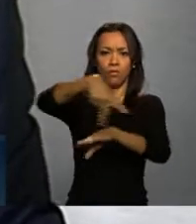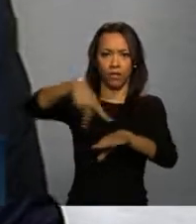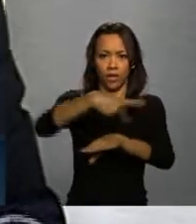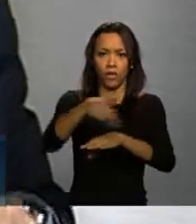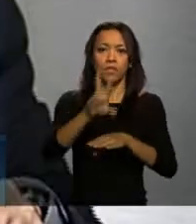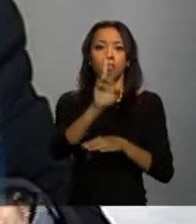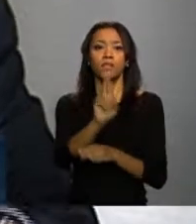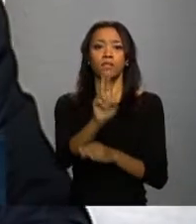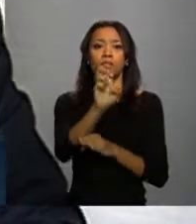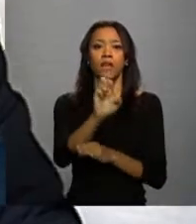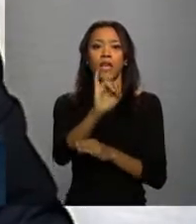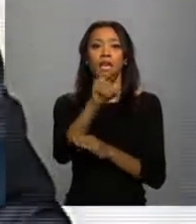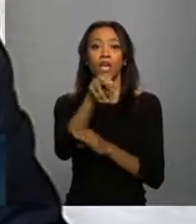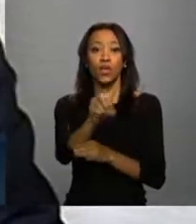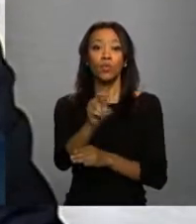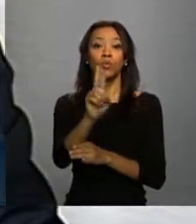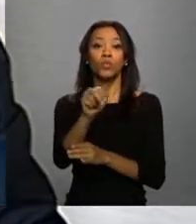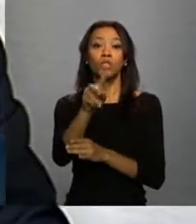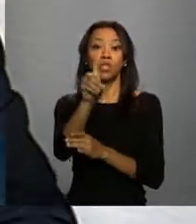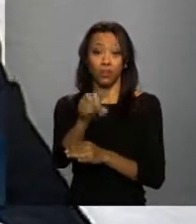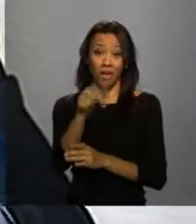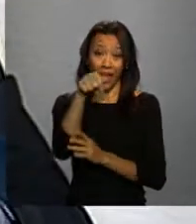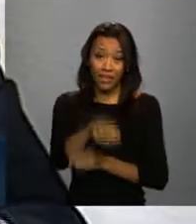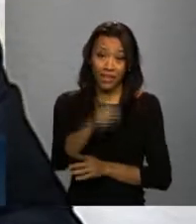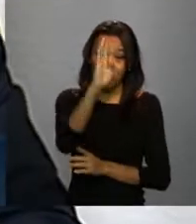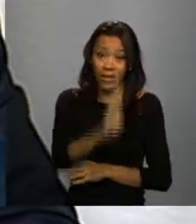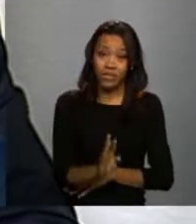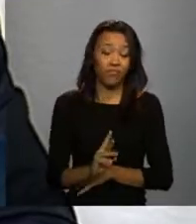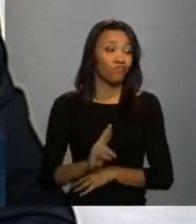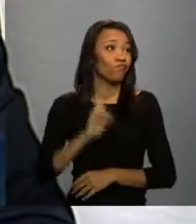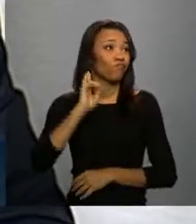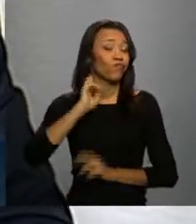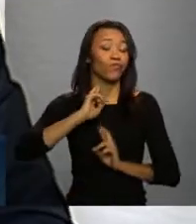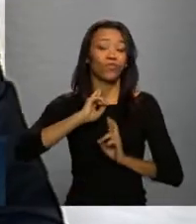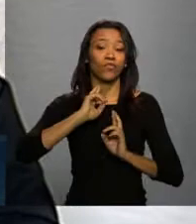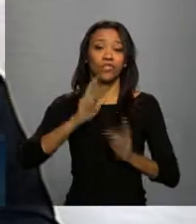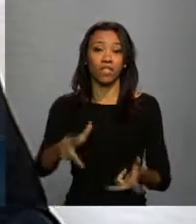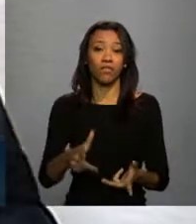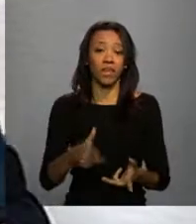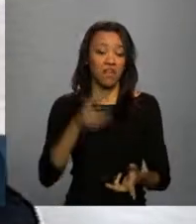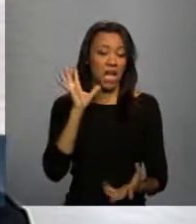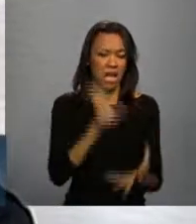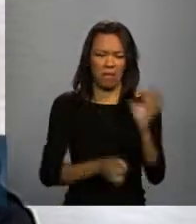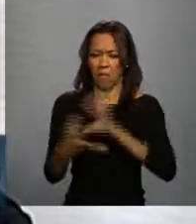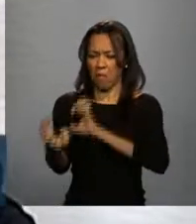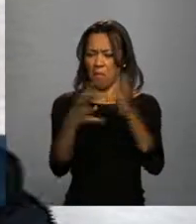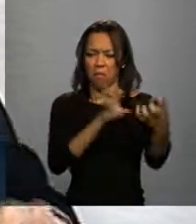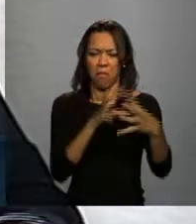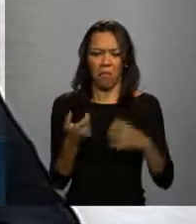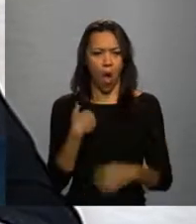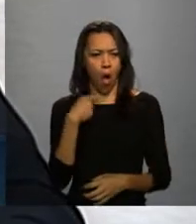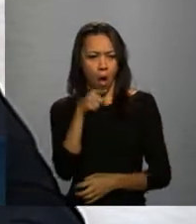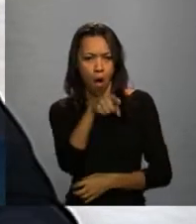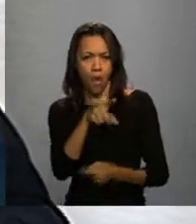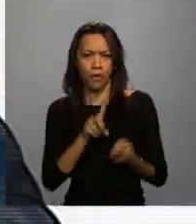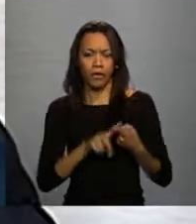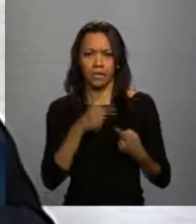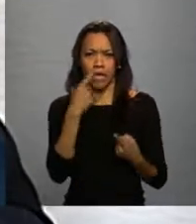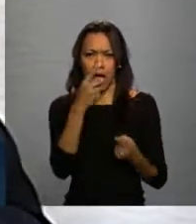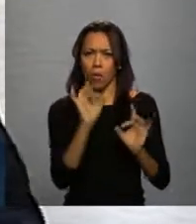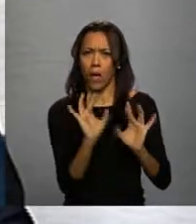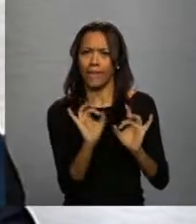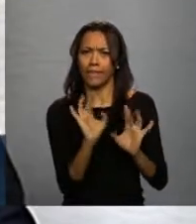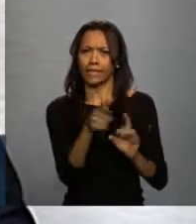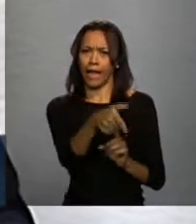no Brasil, a gente só desce a lenha, e por exemplo, eu não vejo ninguém dizendo o seguinte, olha só a segurança e a